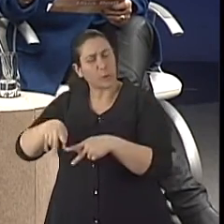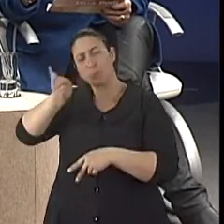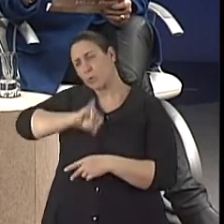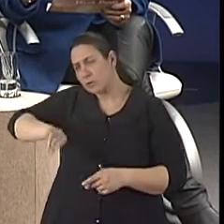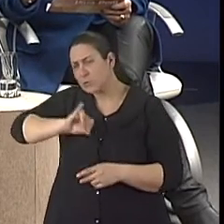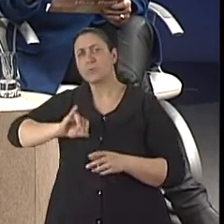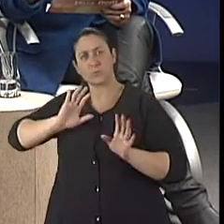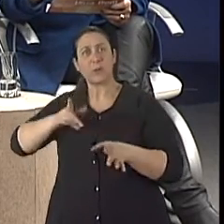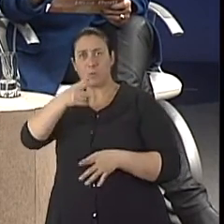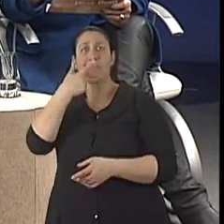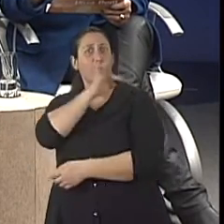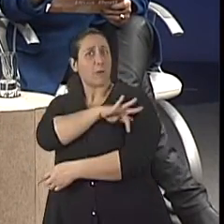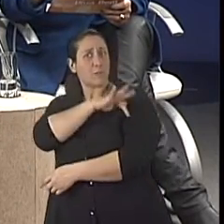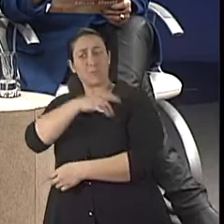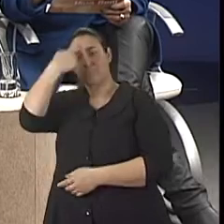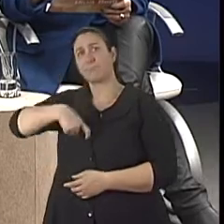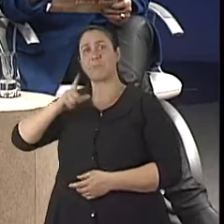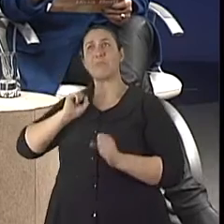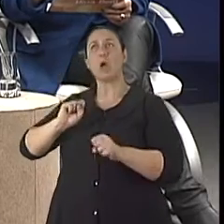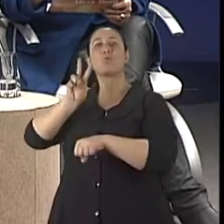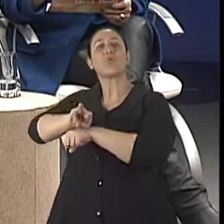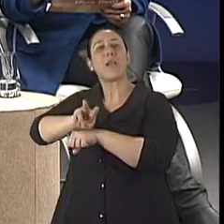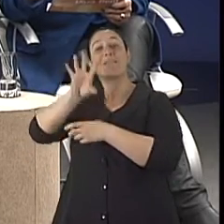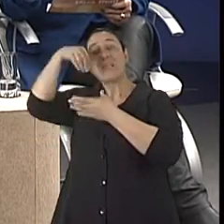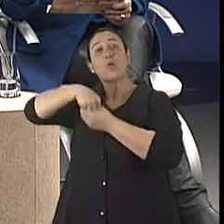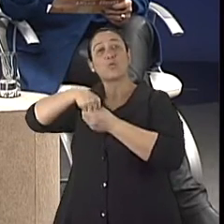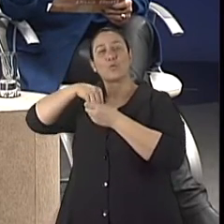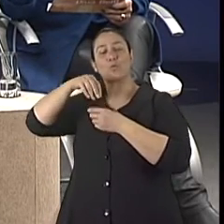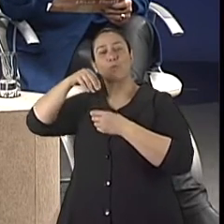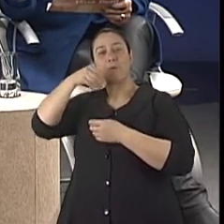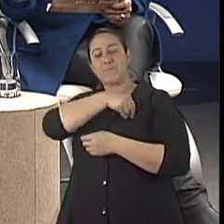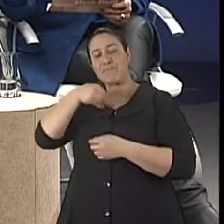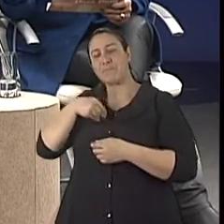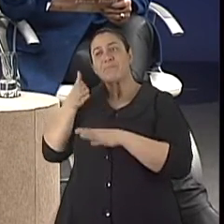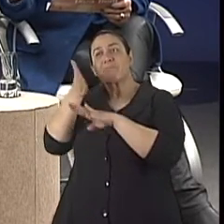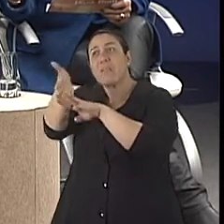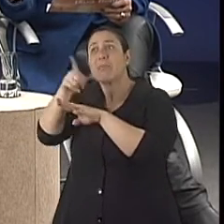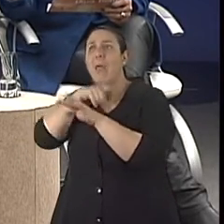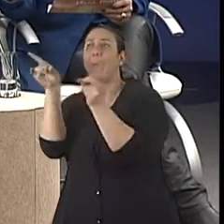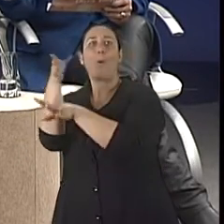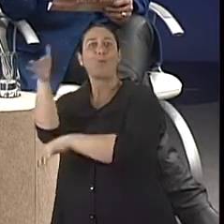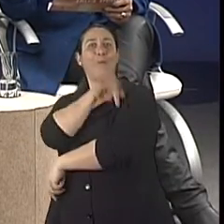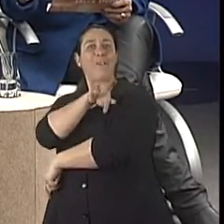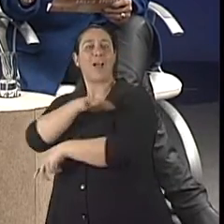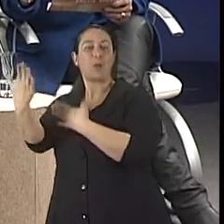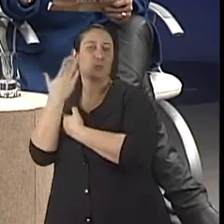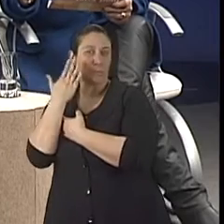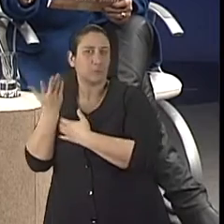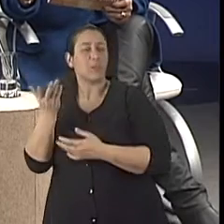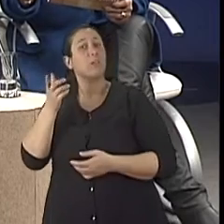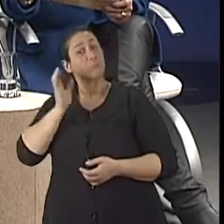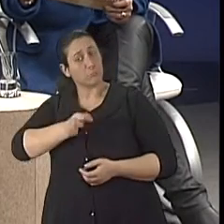bastante recente essa do farmacêutico nos postos de saúde, né? É bem recente. É bem recente. E a questão das associações, dos sindicatos, estarem se